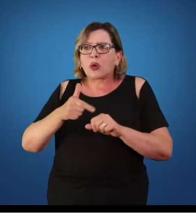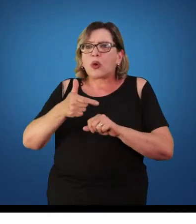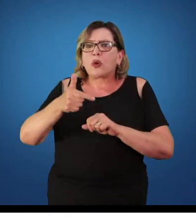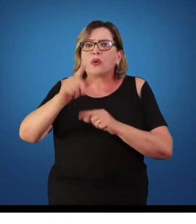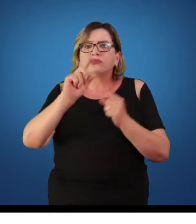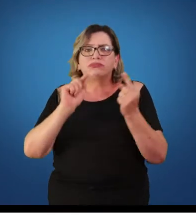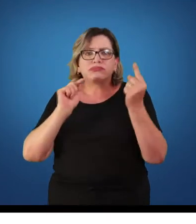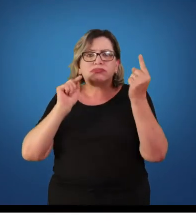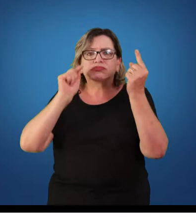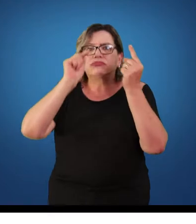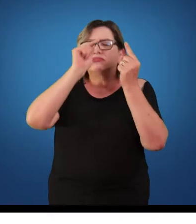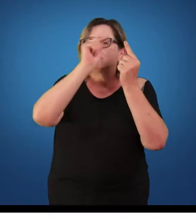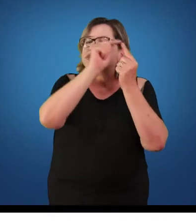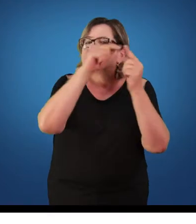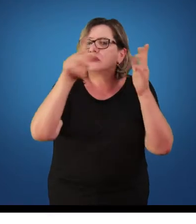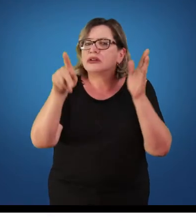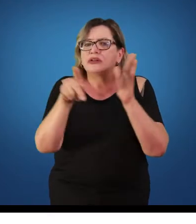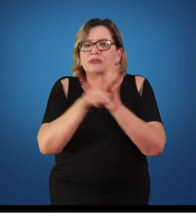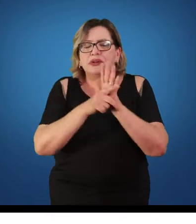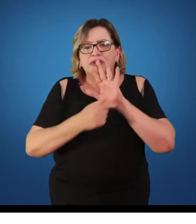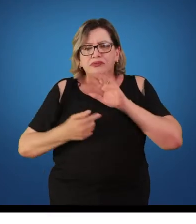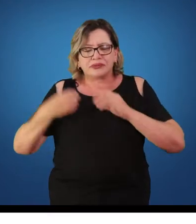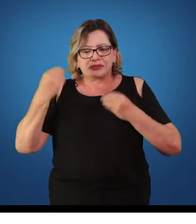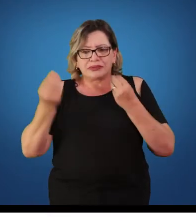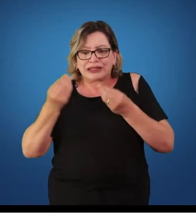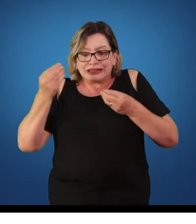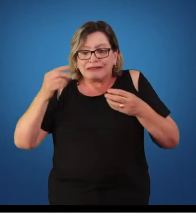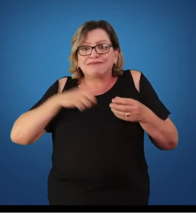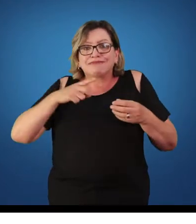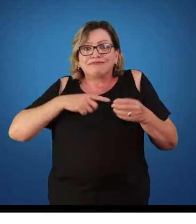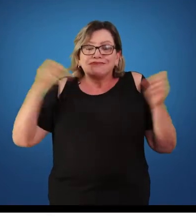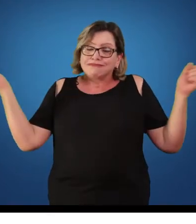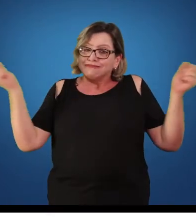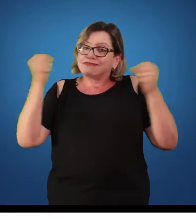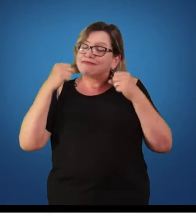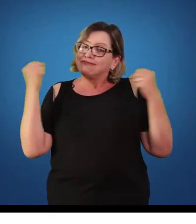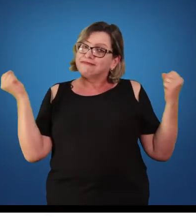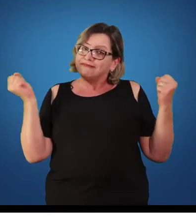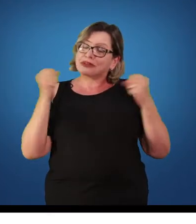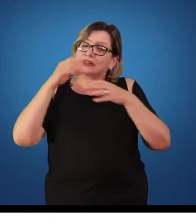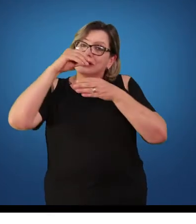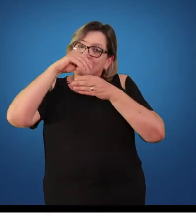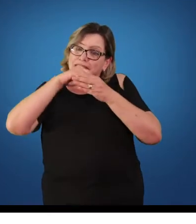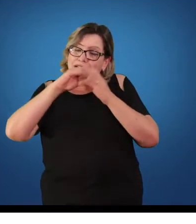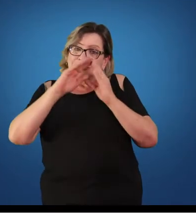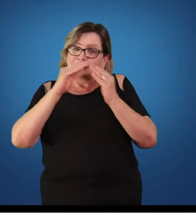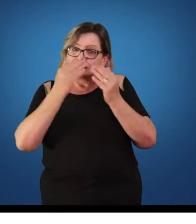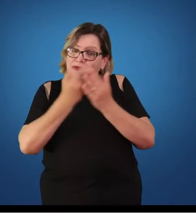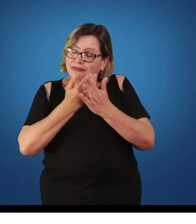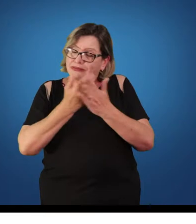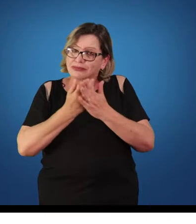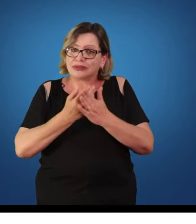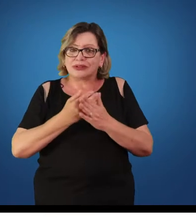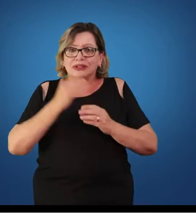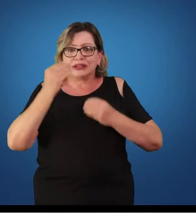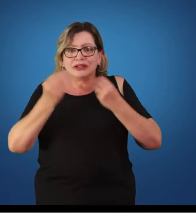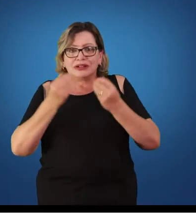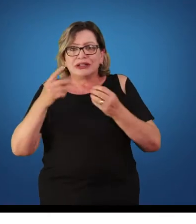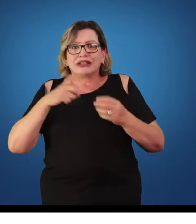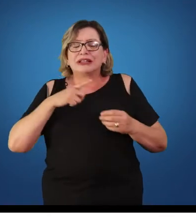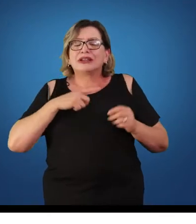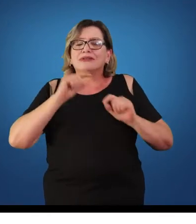motivos justificadores para a presença da educação física na escola, para além da aptidão física. Essas